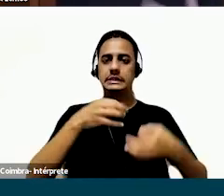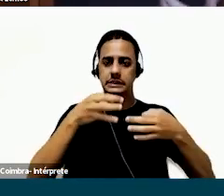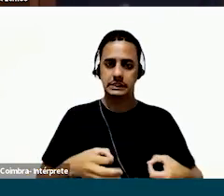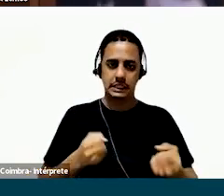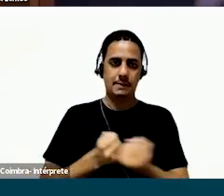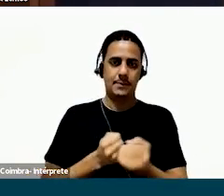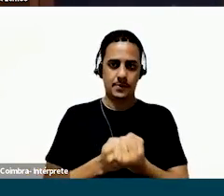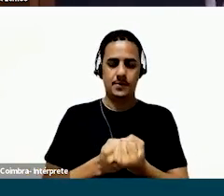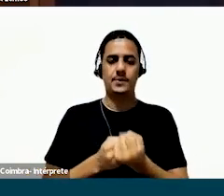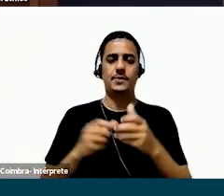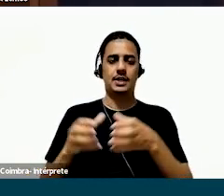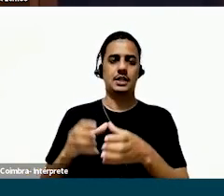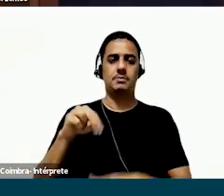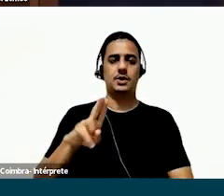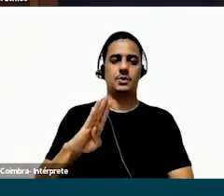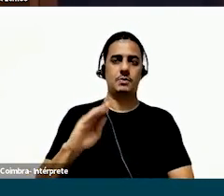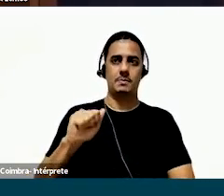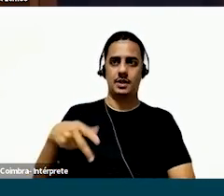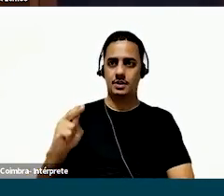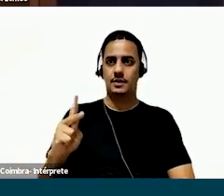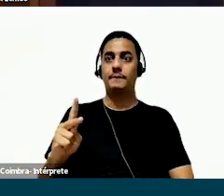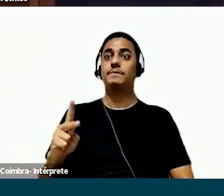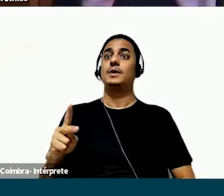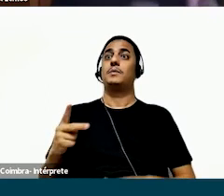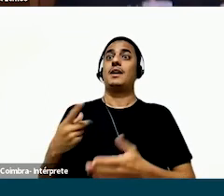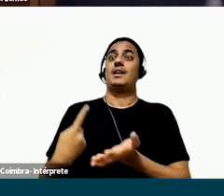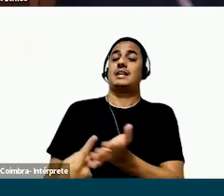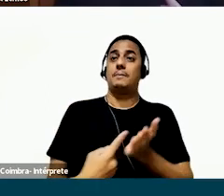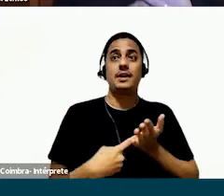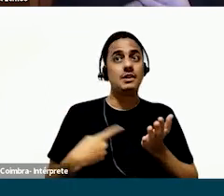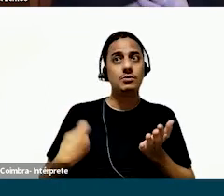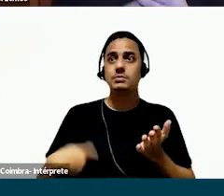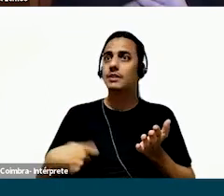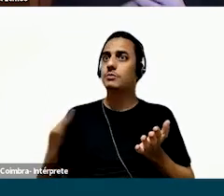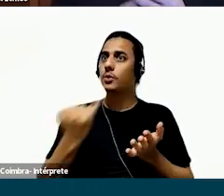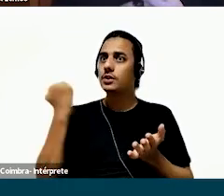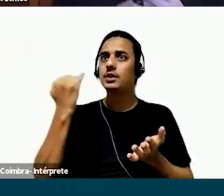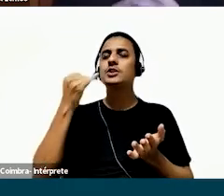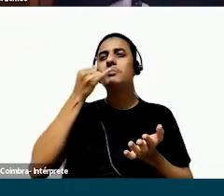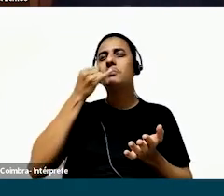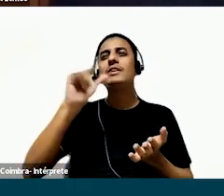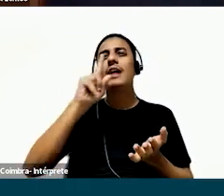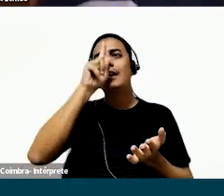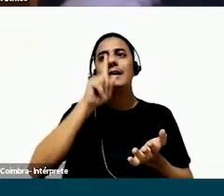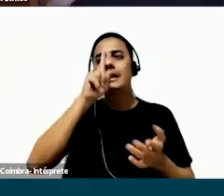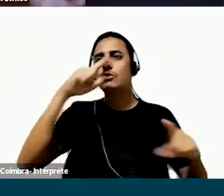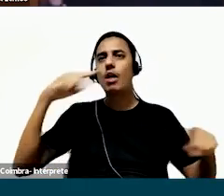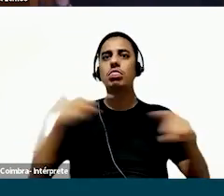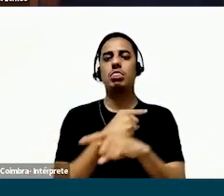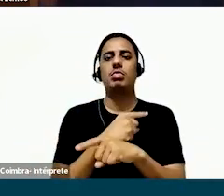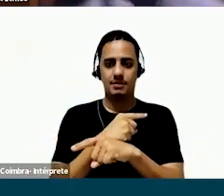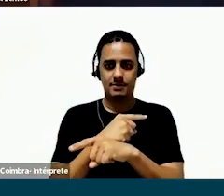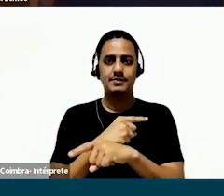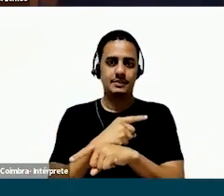objetiva e assertiva nesse apoio que é a equipe Nubank. Então, o ponto de alinhamento era extremamente importante para a gente seguir sem um alto